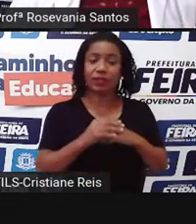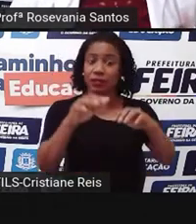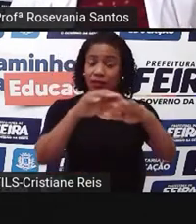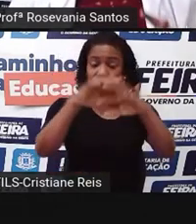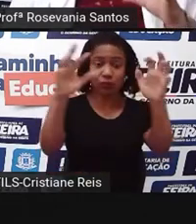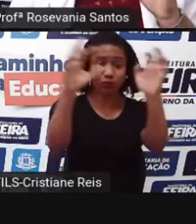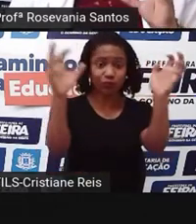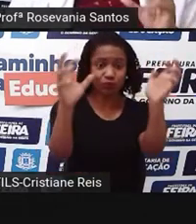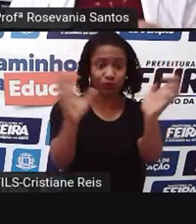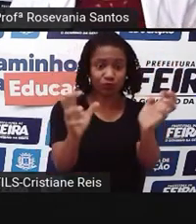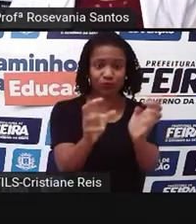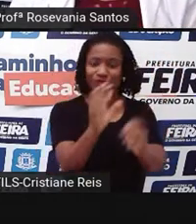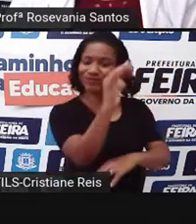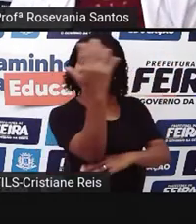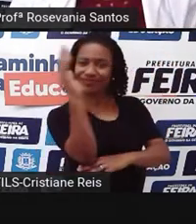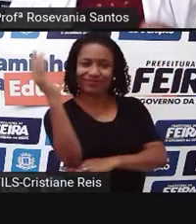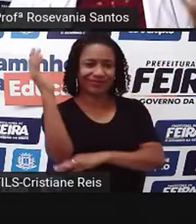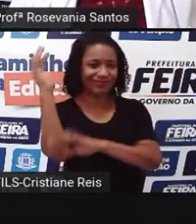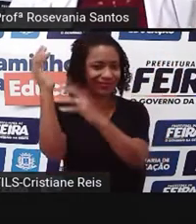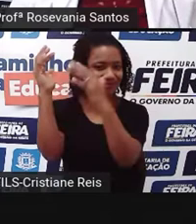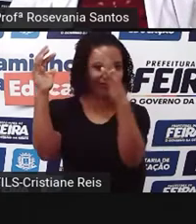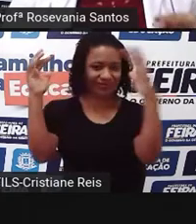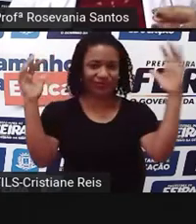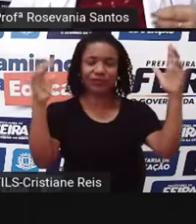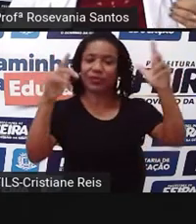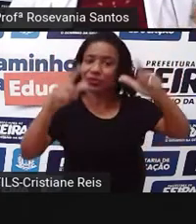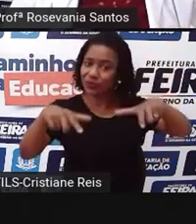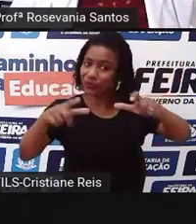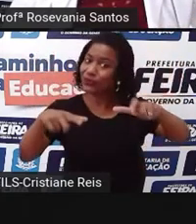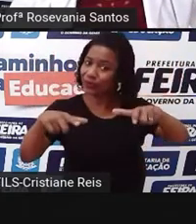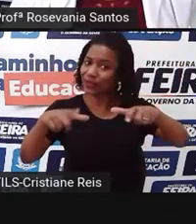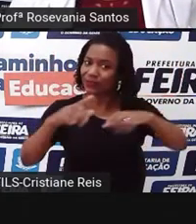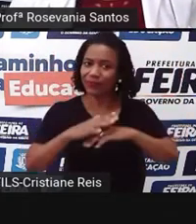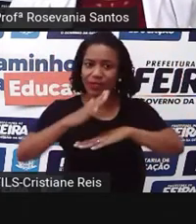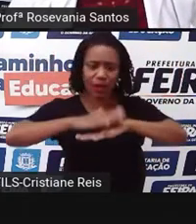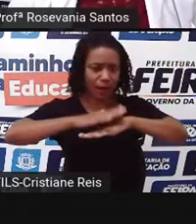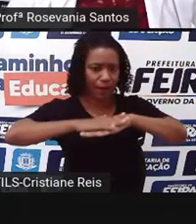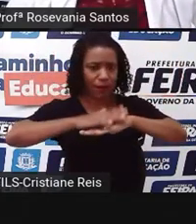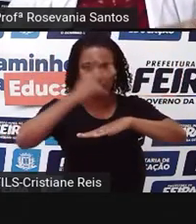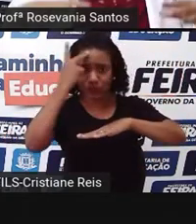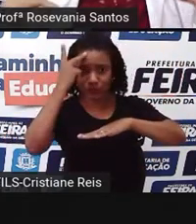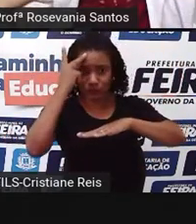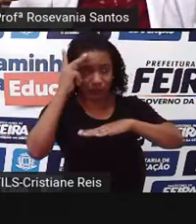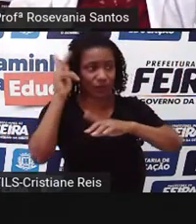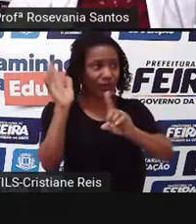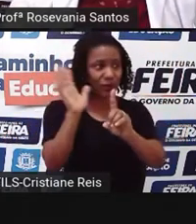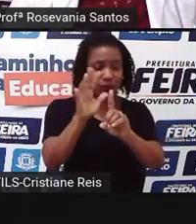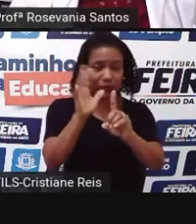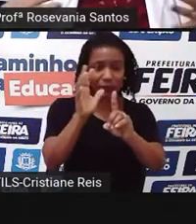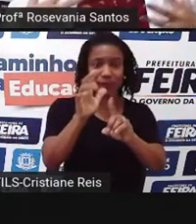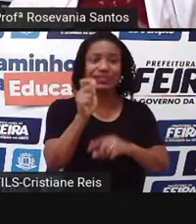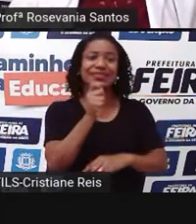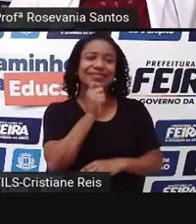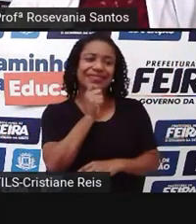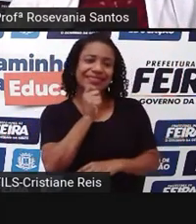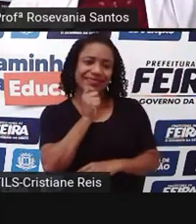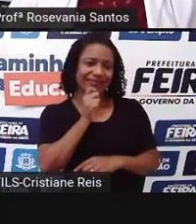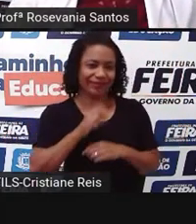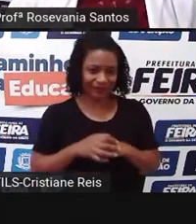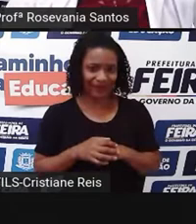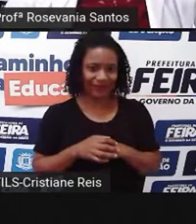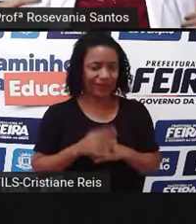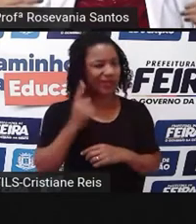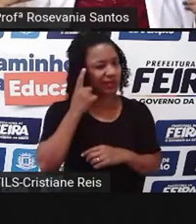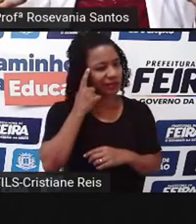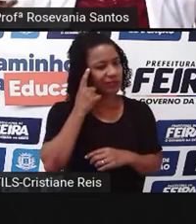que nasce e cresce naturalmente em um local, isto é, sem a intervenção humana. Então, quando, né? Bora pensar no nosso país,